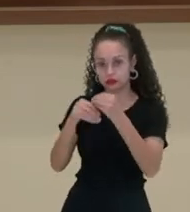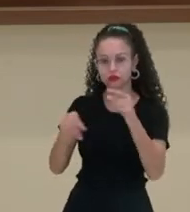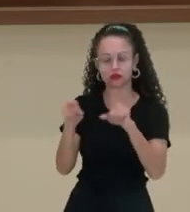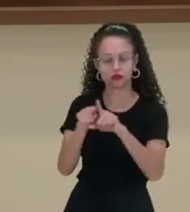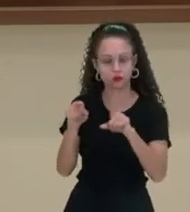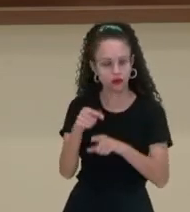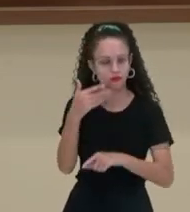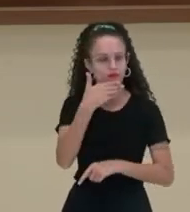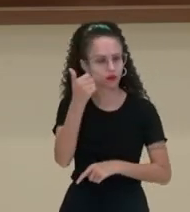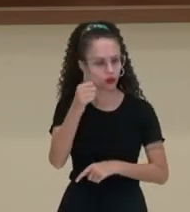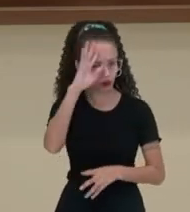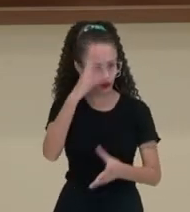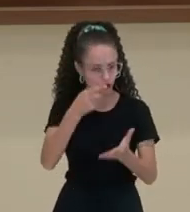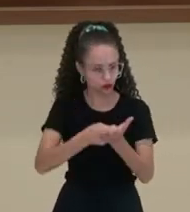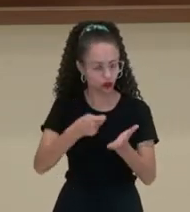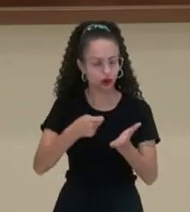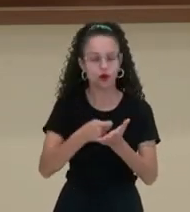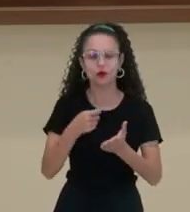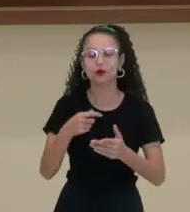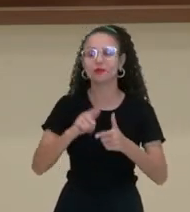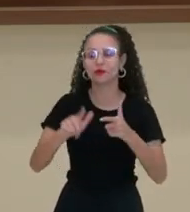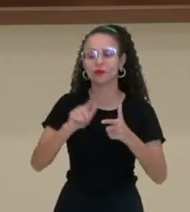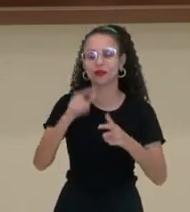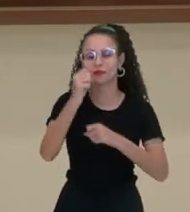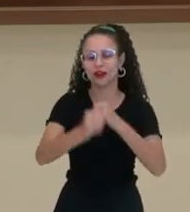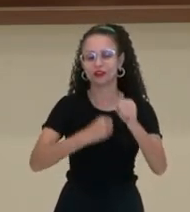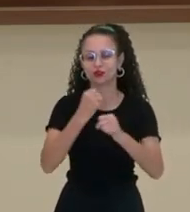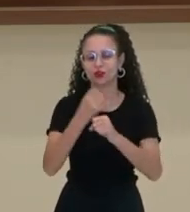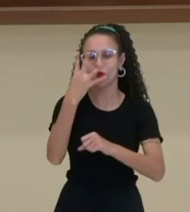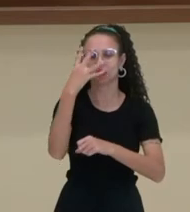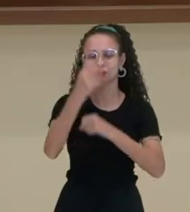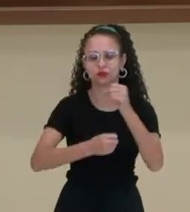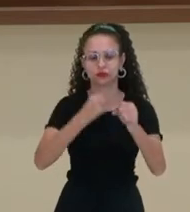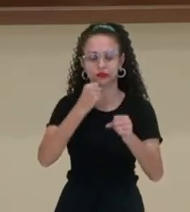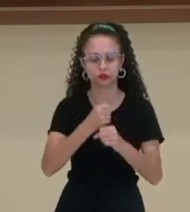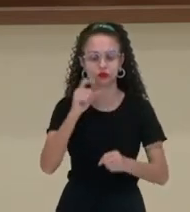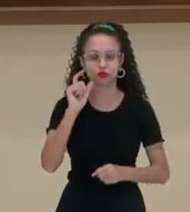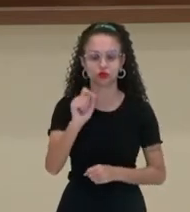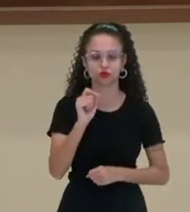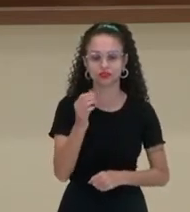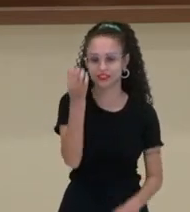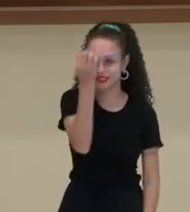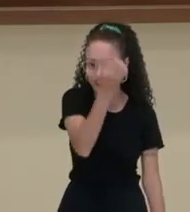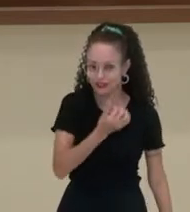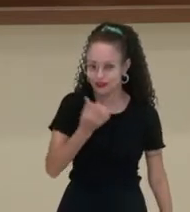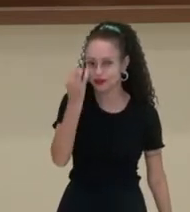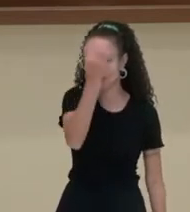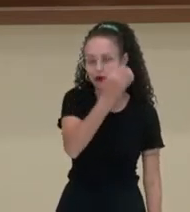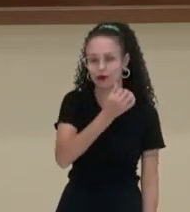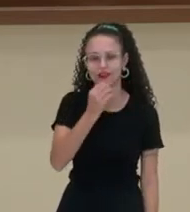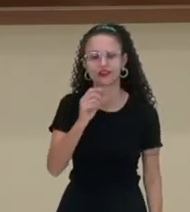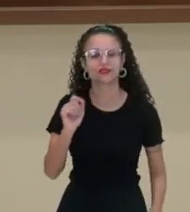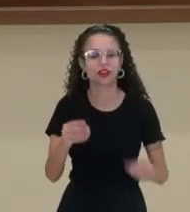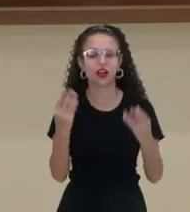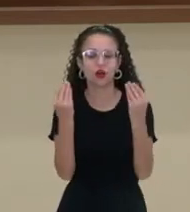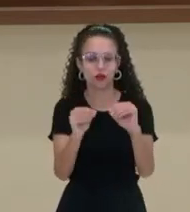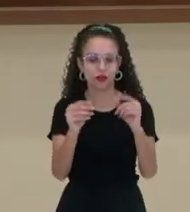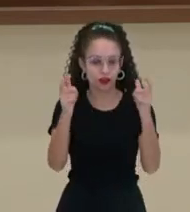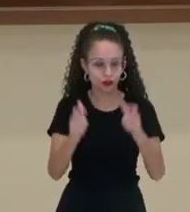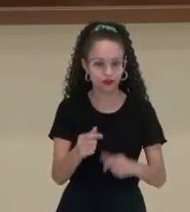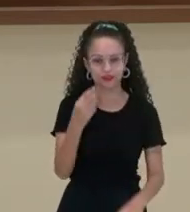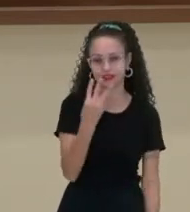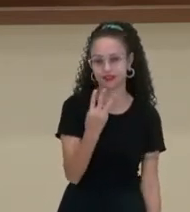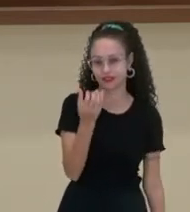ou melhorou, resolveu o problema do ano bissexto, as famosas seis horinhas, aonde que iam parar dos